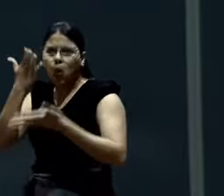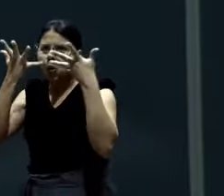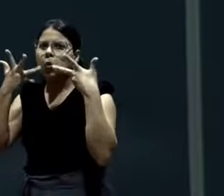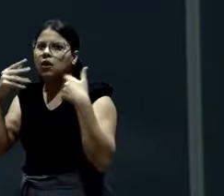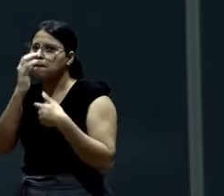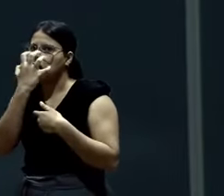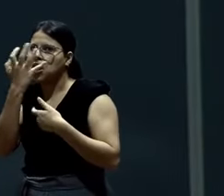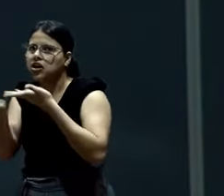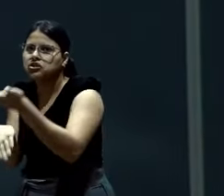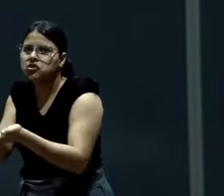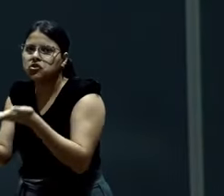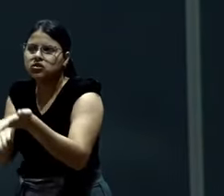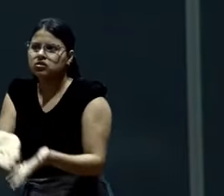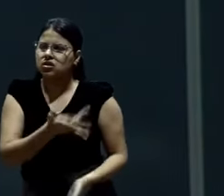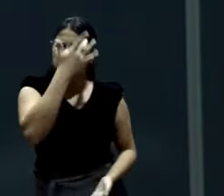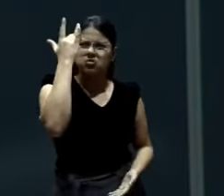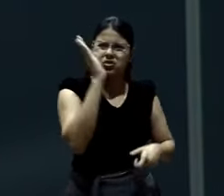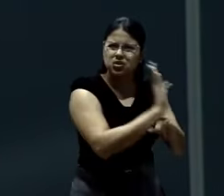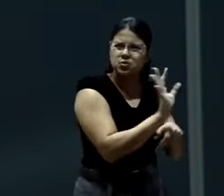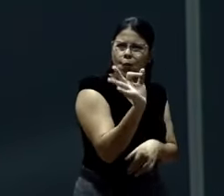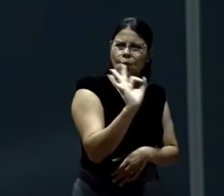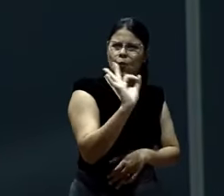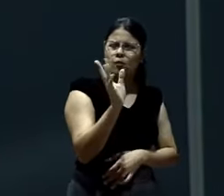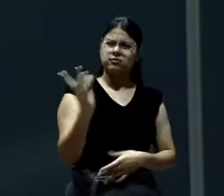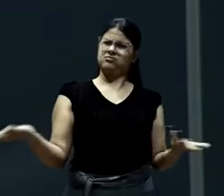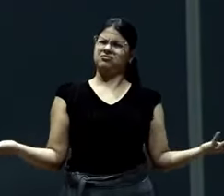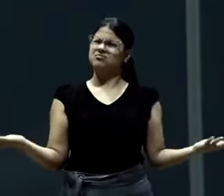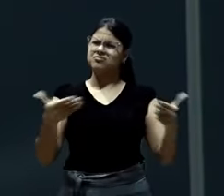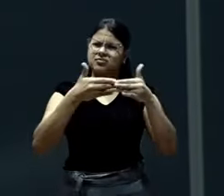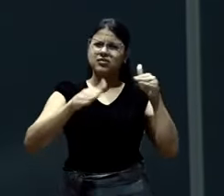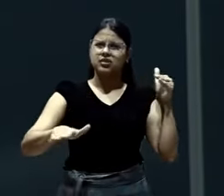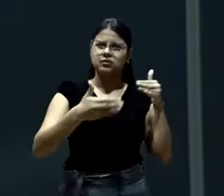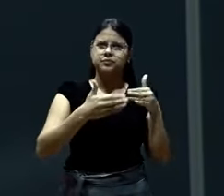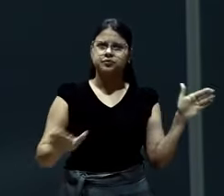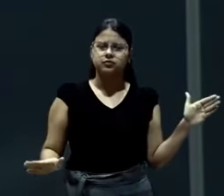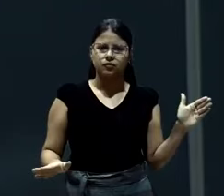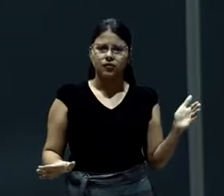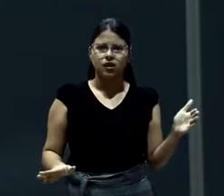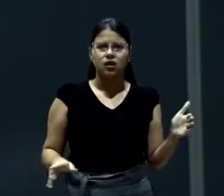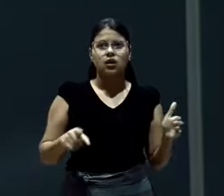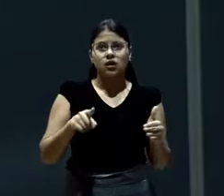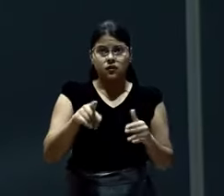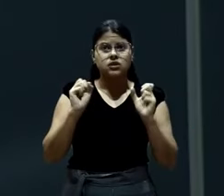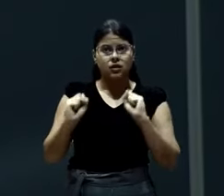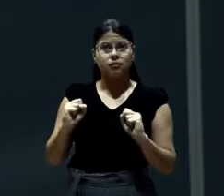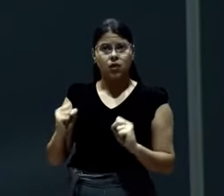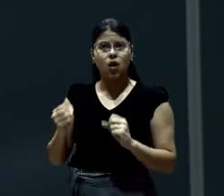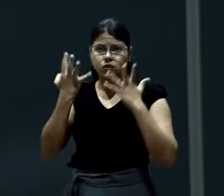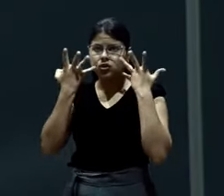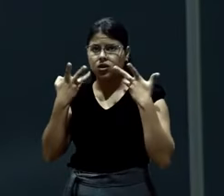E a Bíblia não está dizendo isso. Você é igreja. Pastor, você está mandando. Não estou mandando você parar de cuidar de nada do que você tem de bicho.